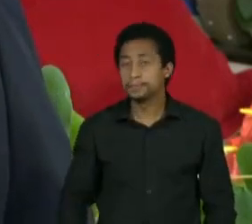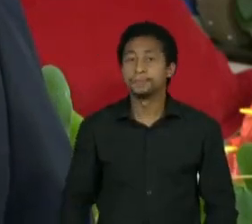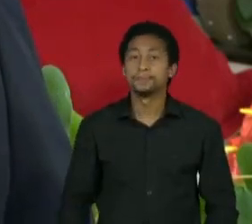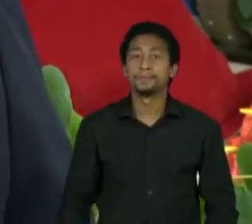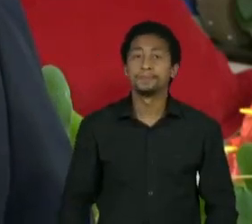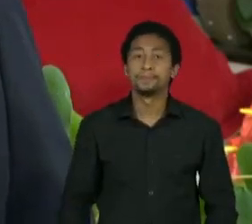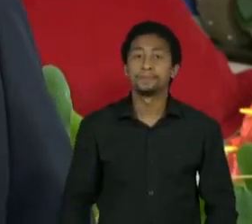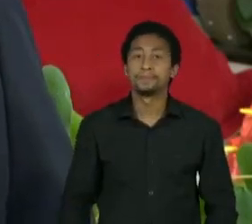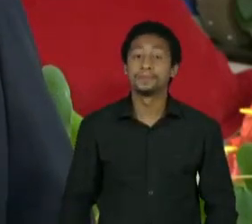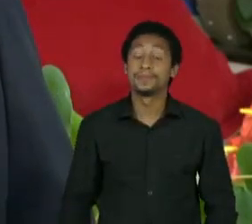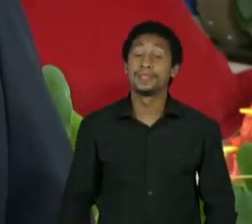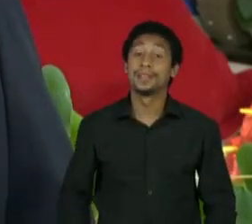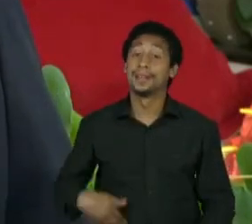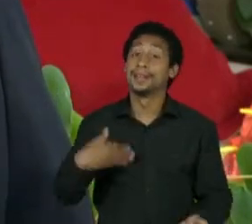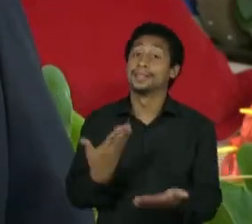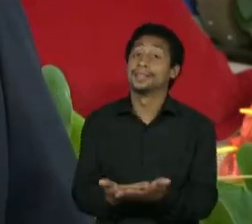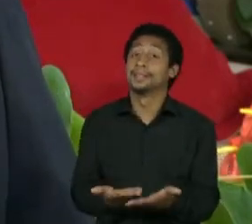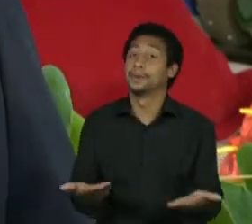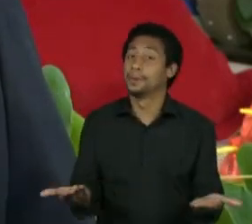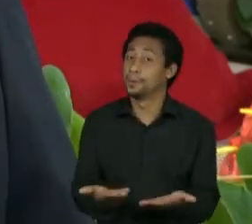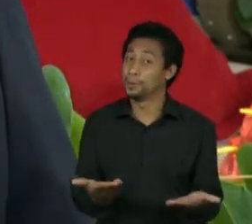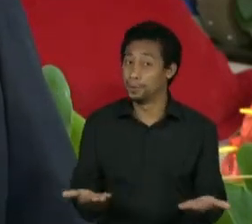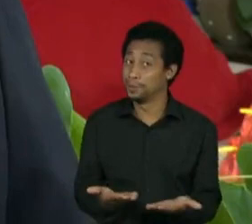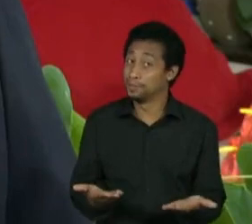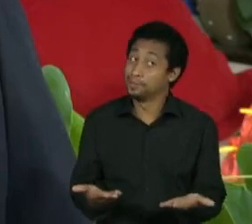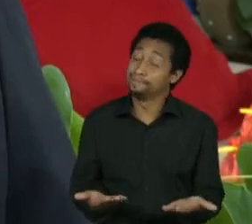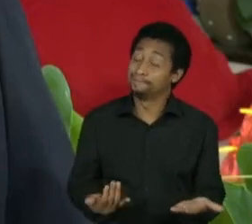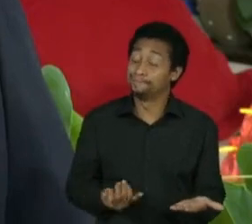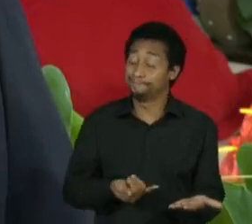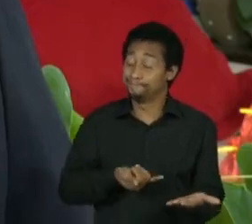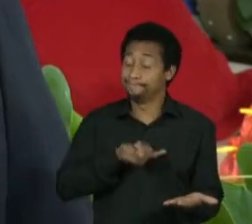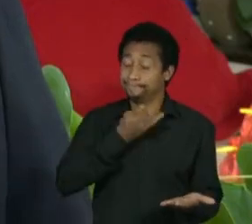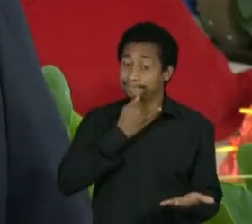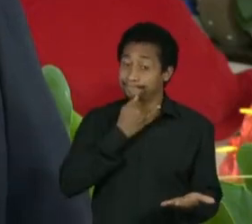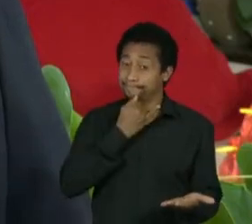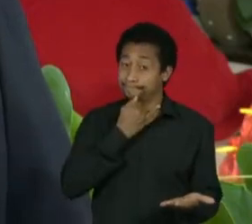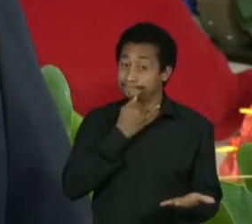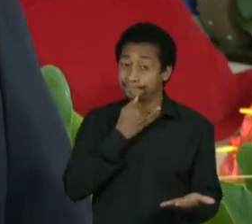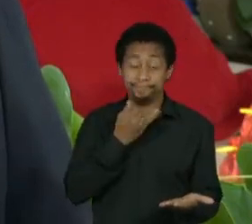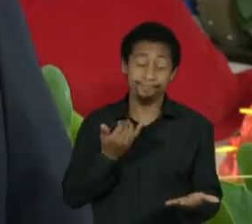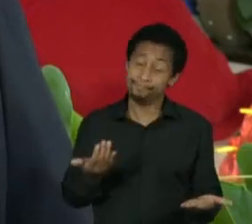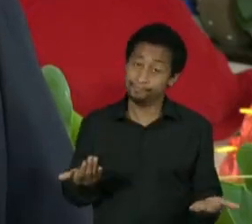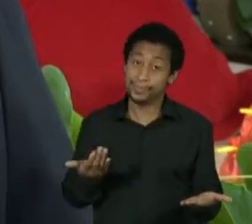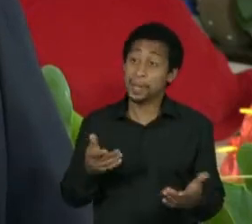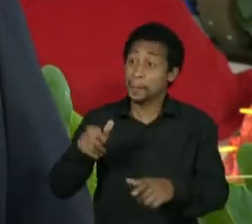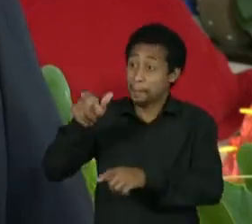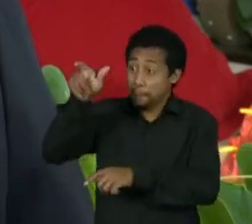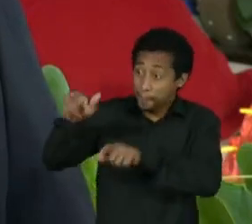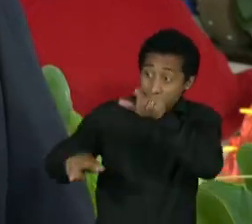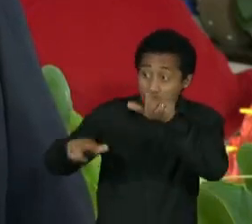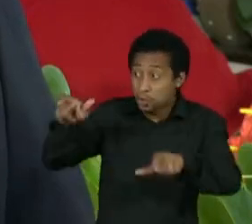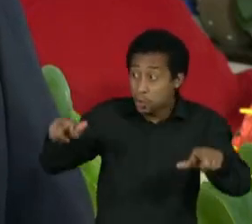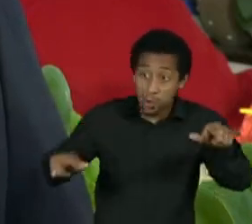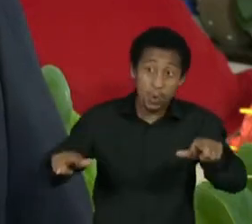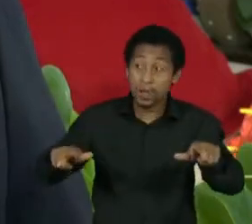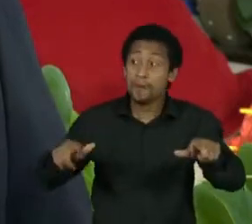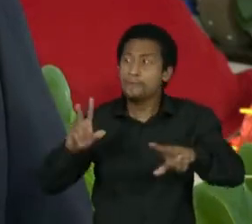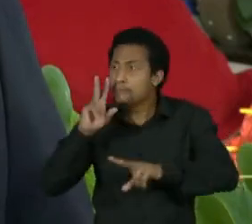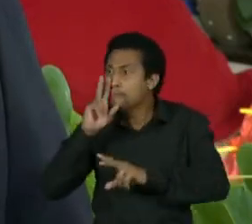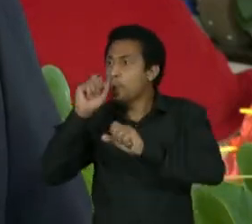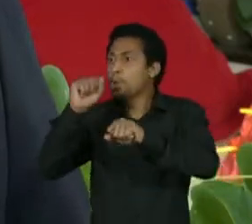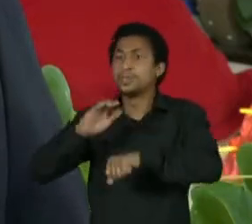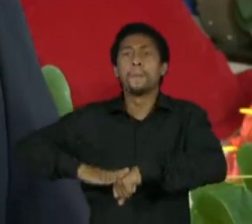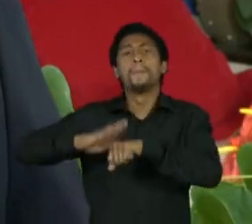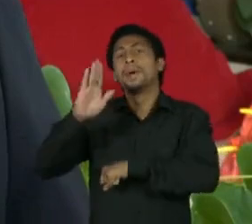Olha, até hoje não apareceu, infelizmente, nenhum candidato com chances eleitorais. Agora,